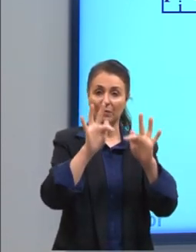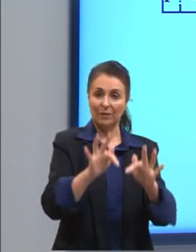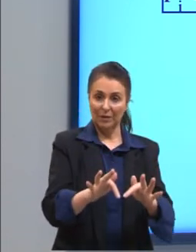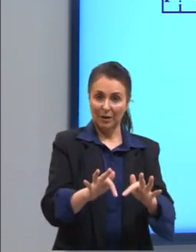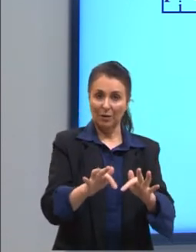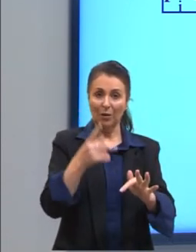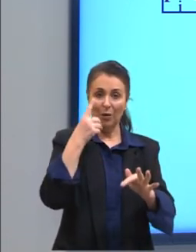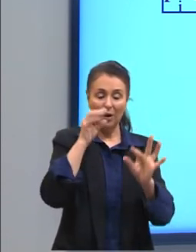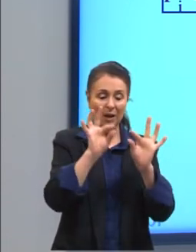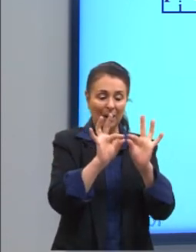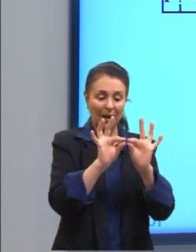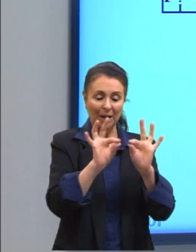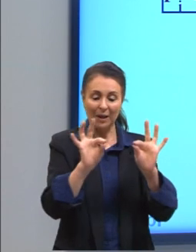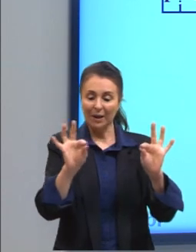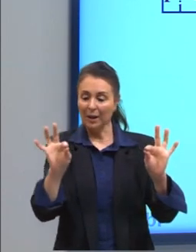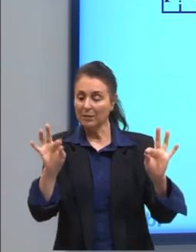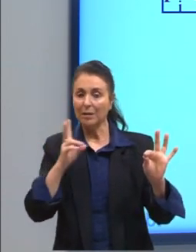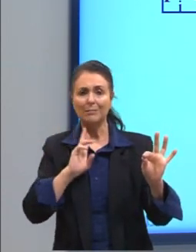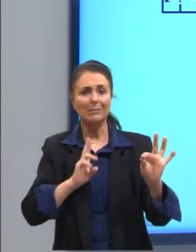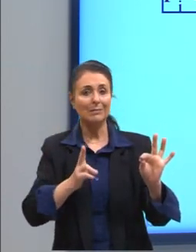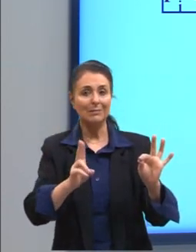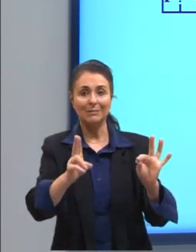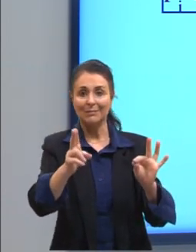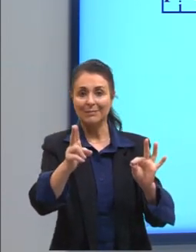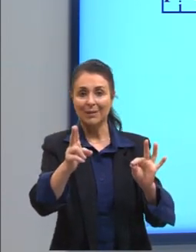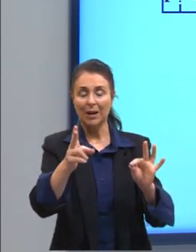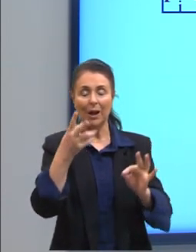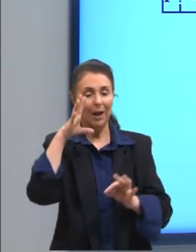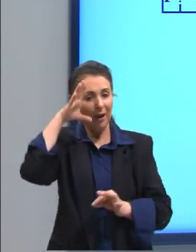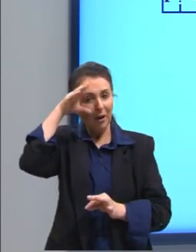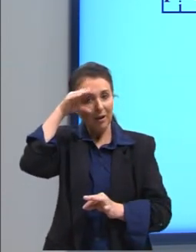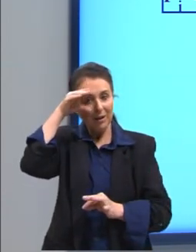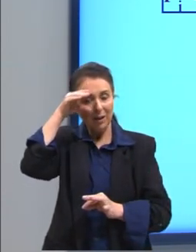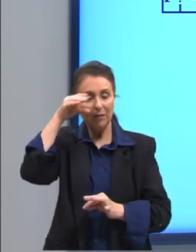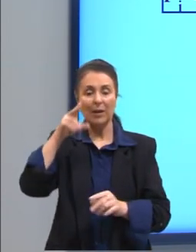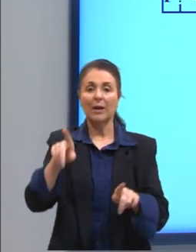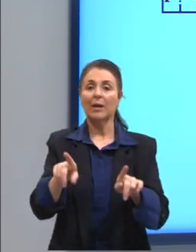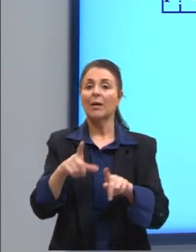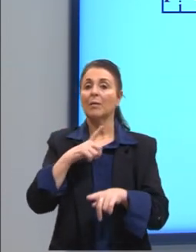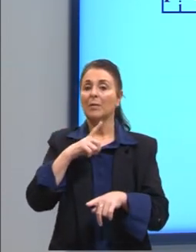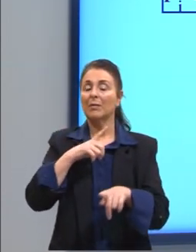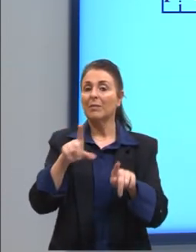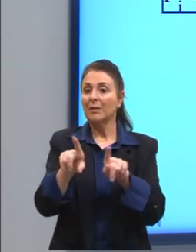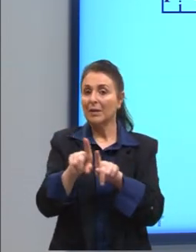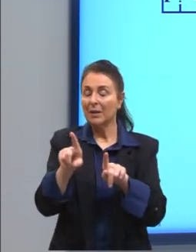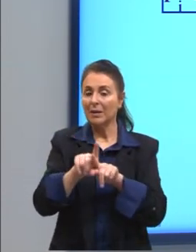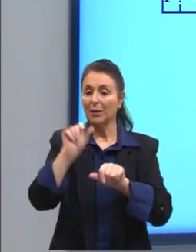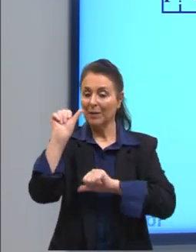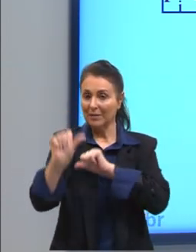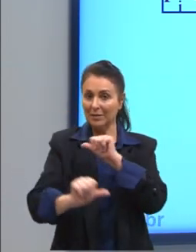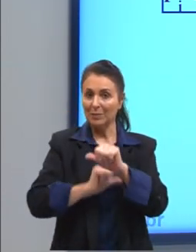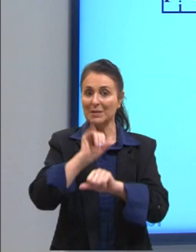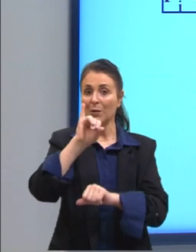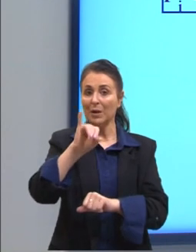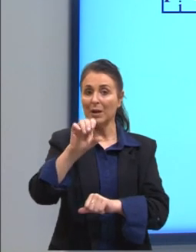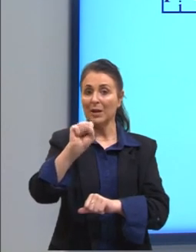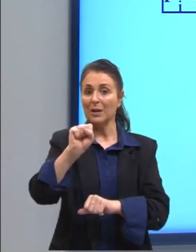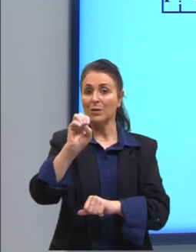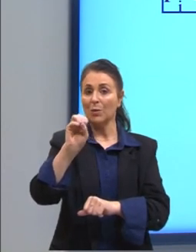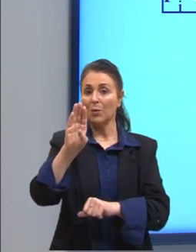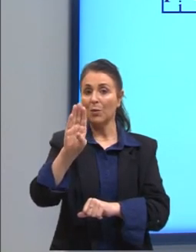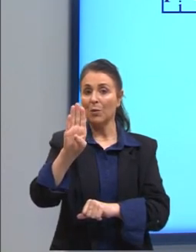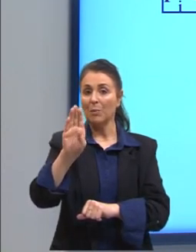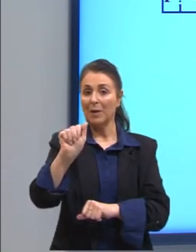constante. É interessante observar que mesmo que a gente tenha aqui uma transformação isobárica, a gente ainda consegue